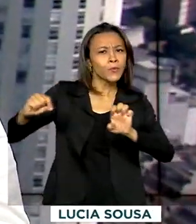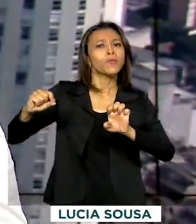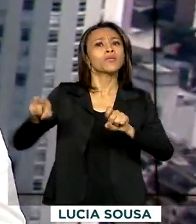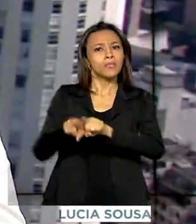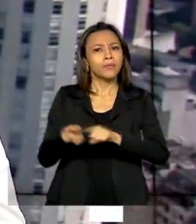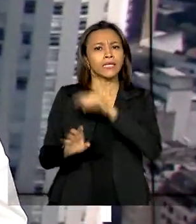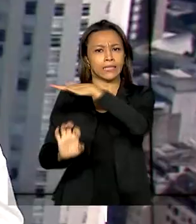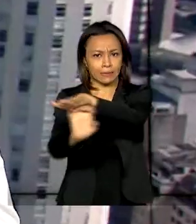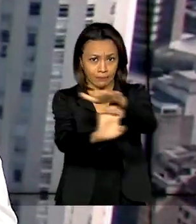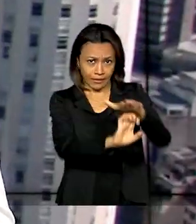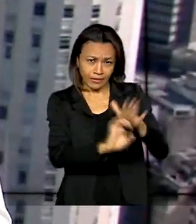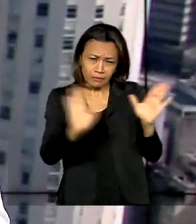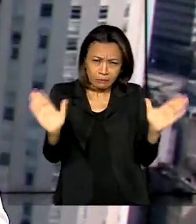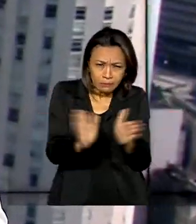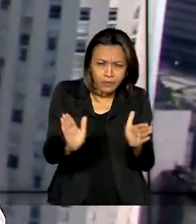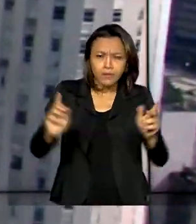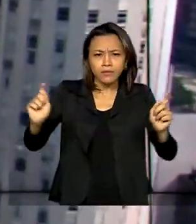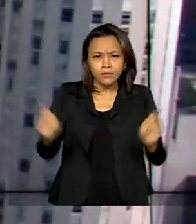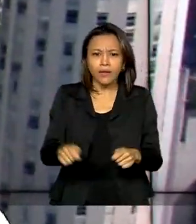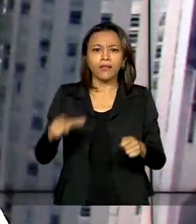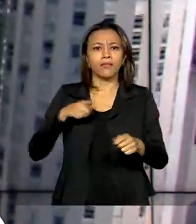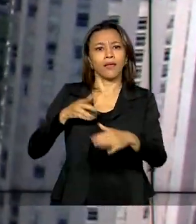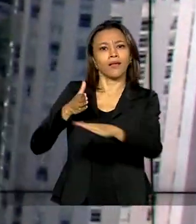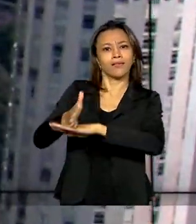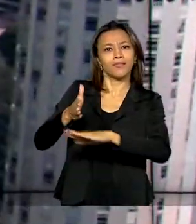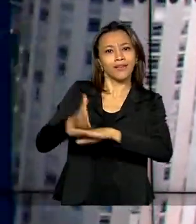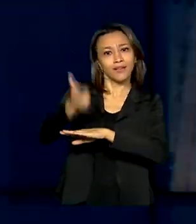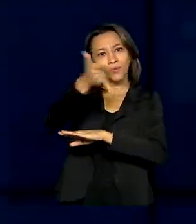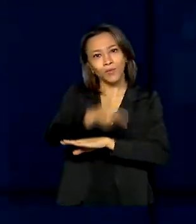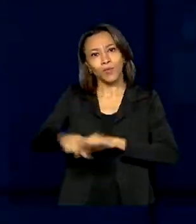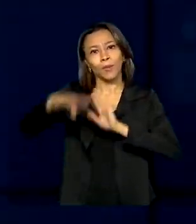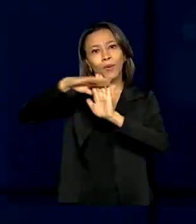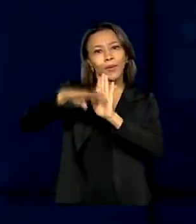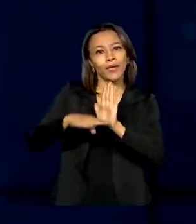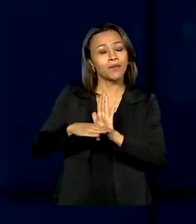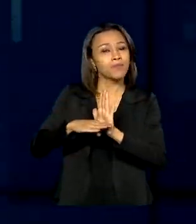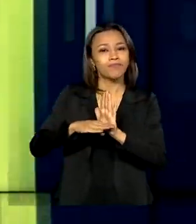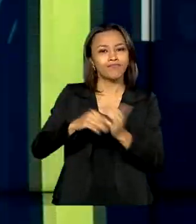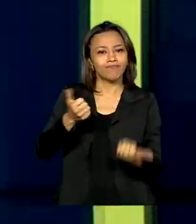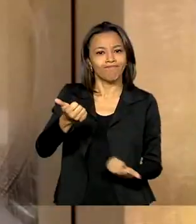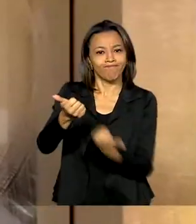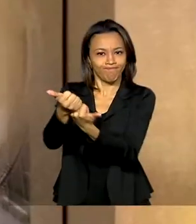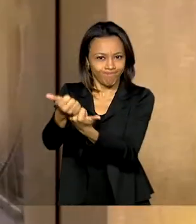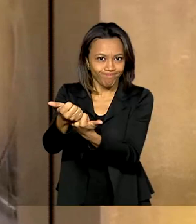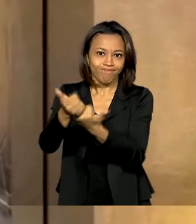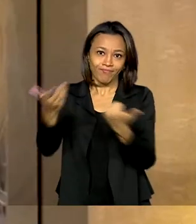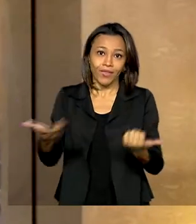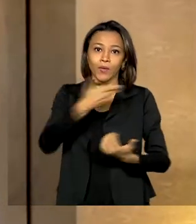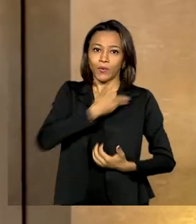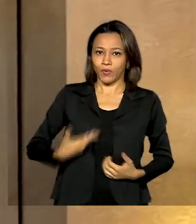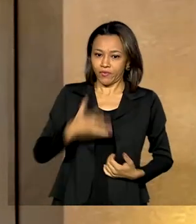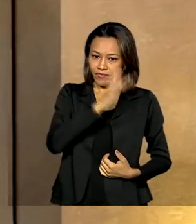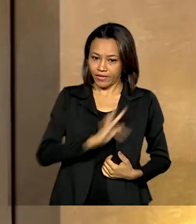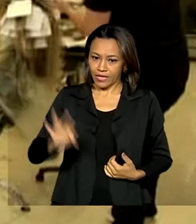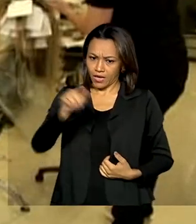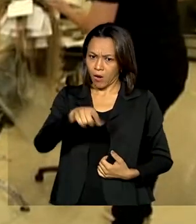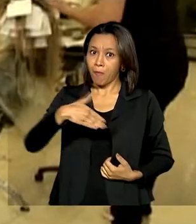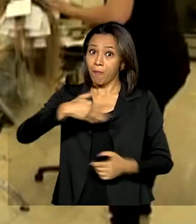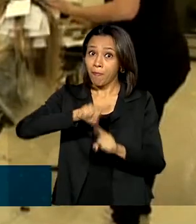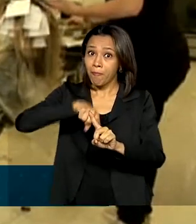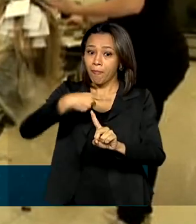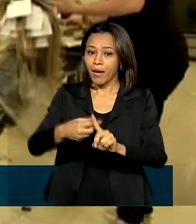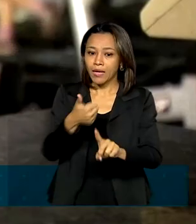empresas de pequeno porte já podem ter acesso a mais um programa de crédito. O governo federal liberou mais 10